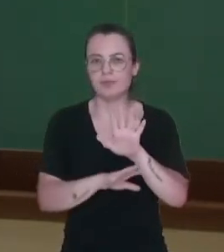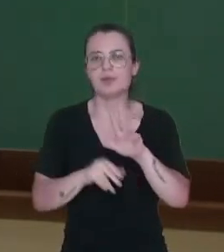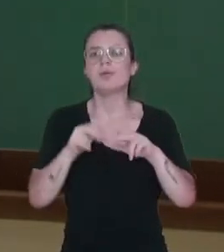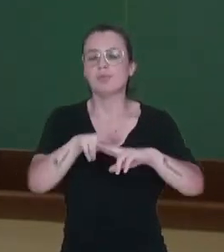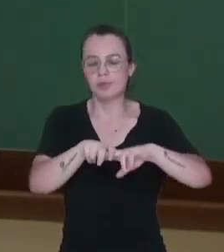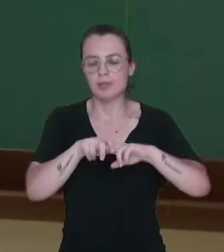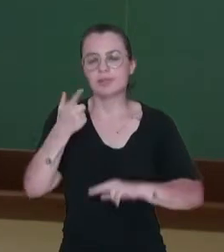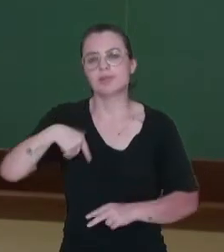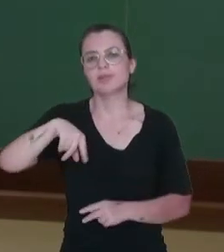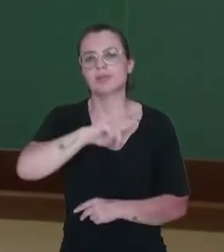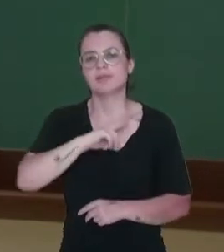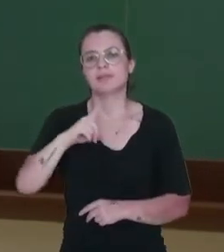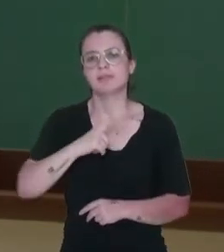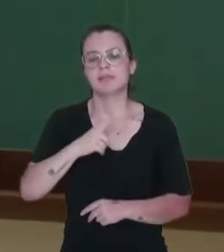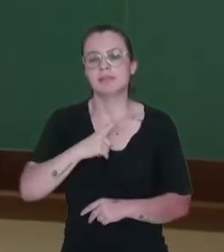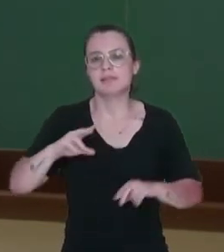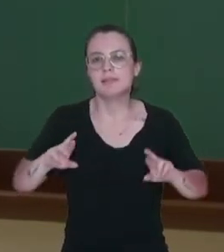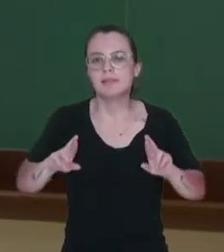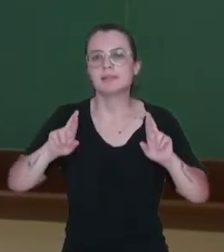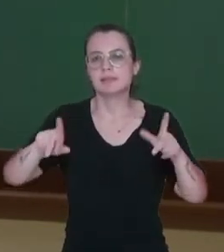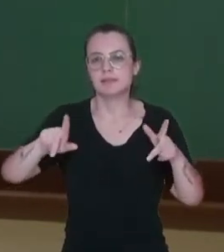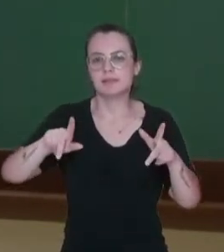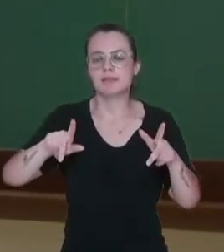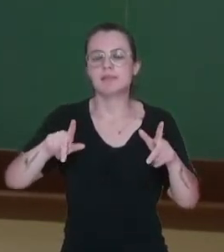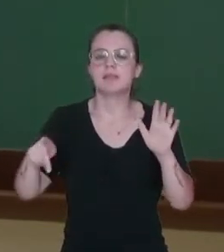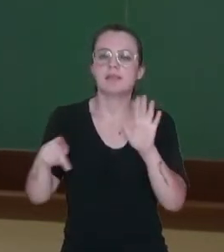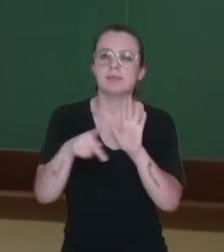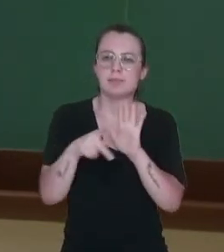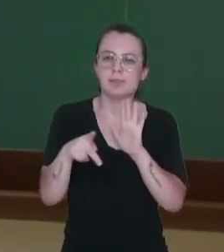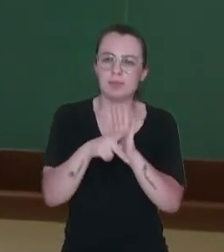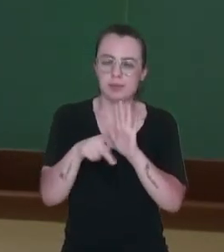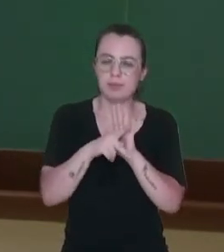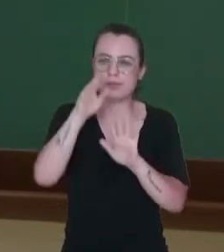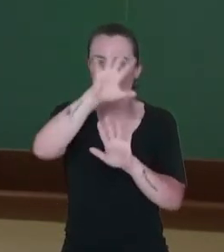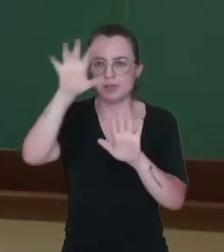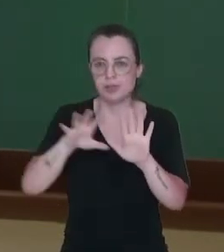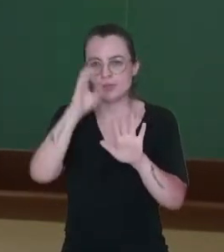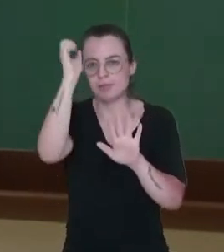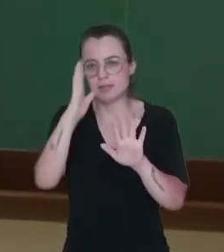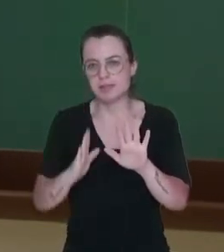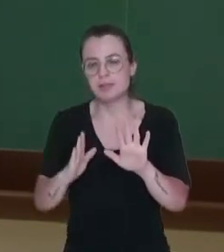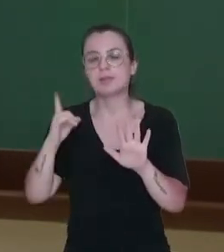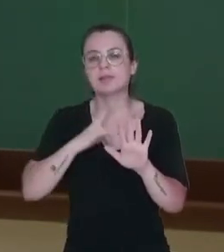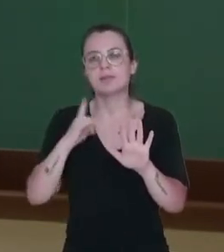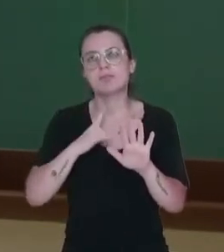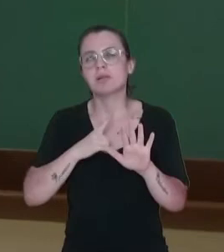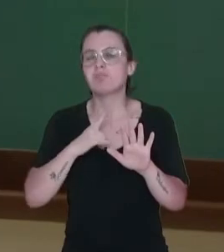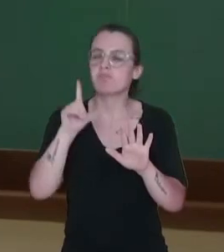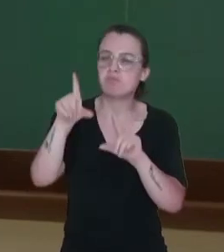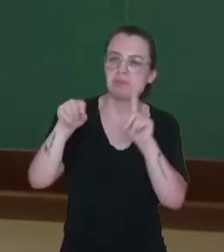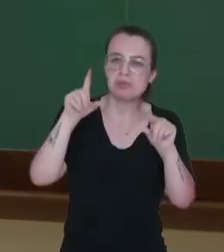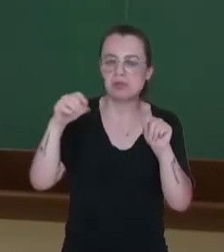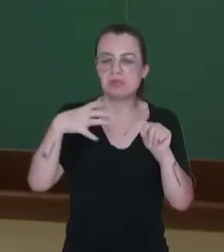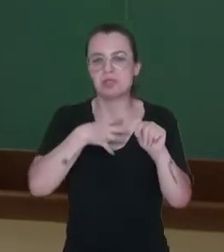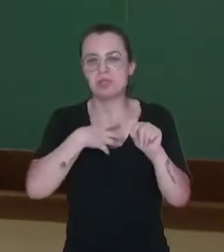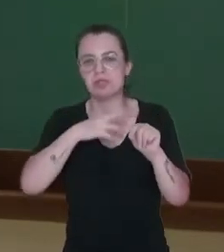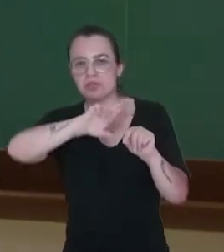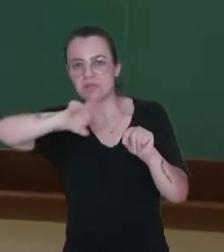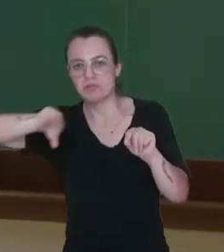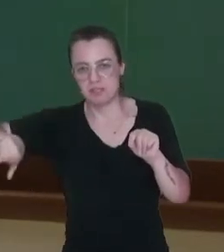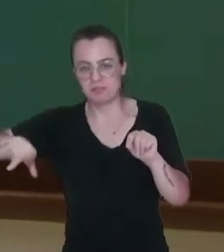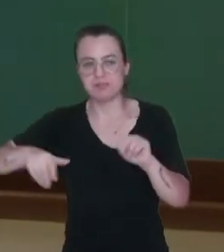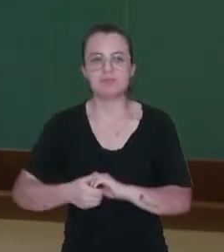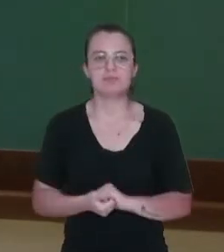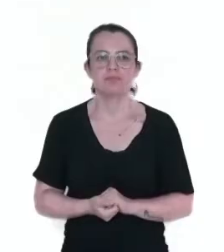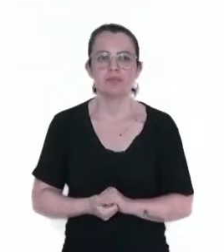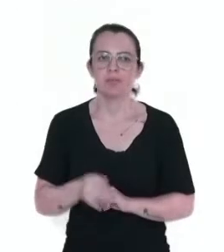vai ter ali diferentes regiões no Brasil que consideram vários critérios para serem estabelecidas. Como